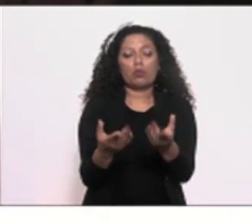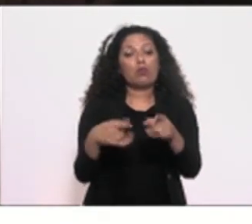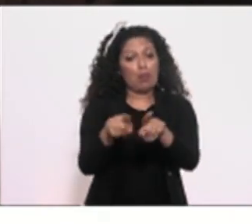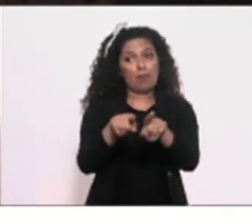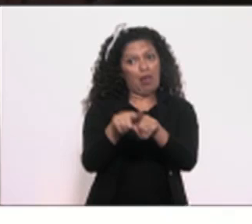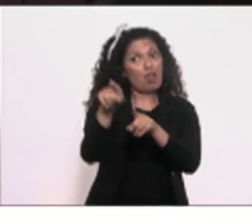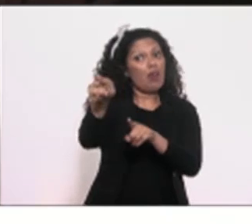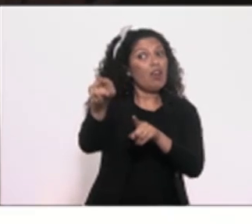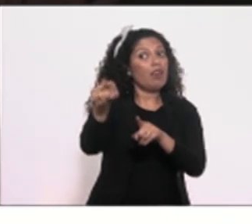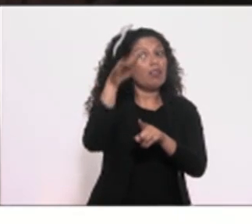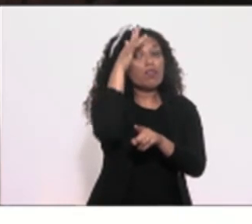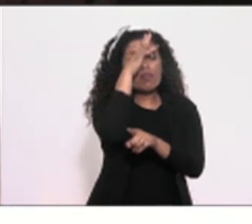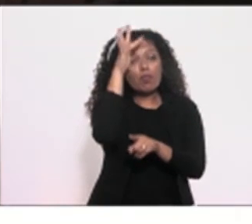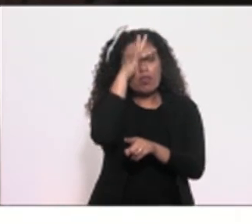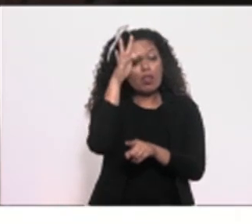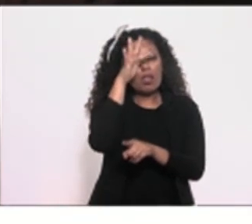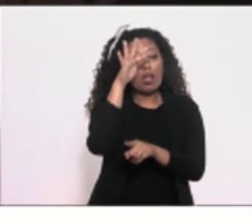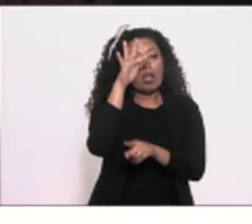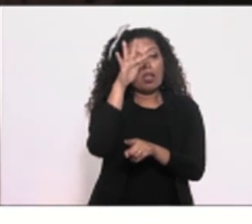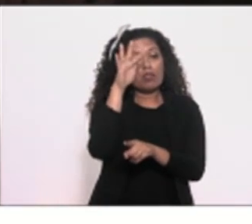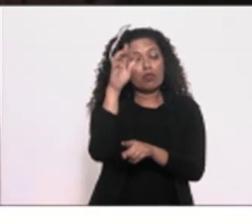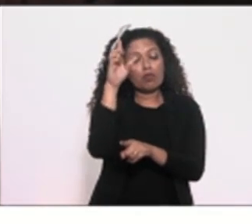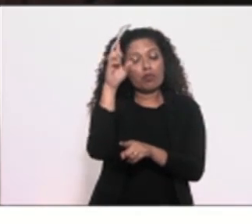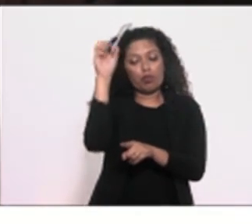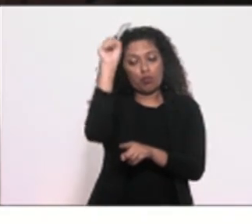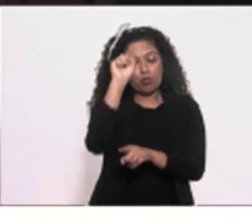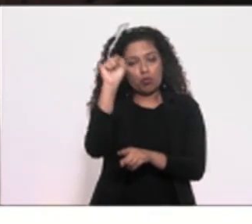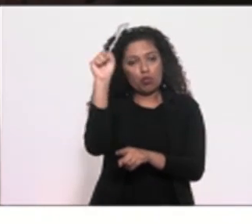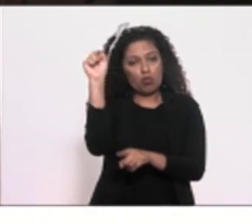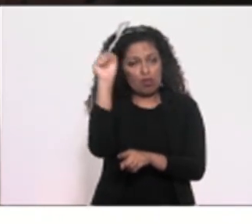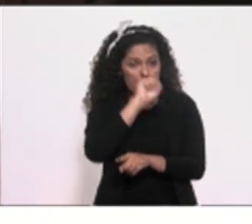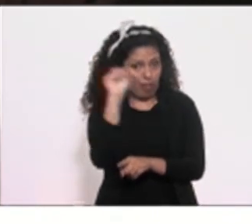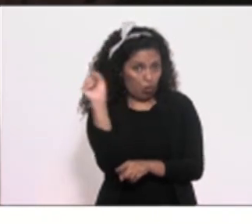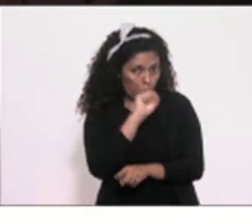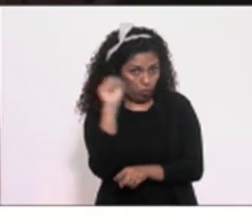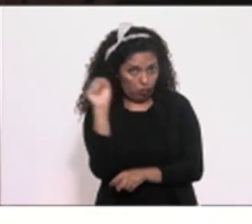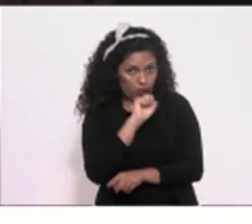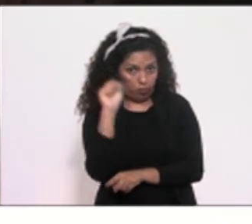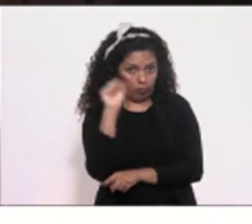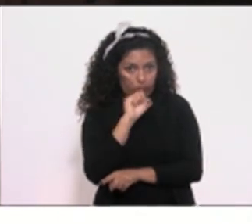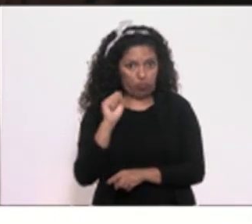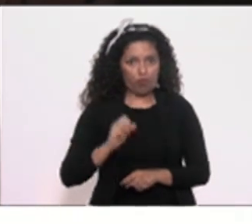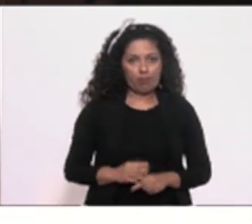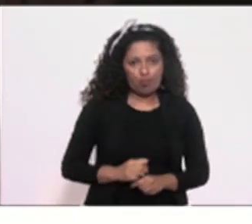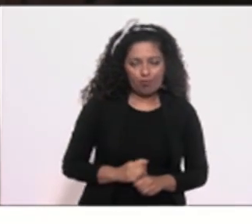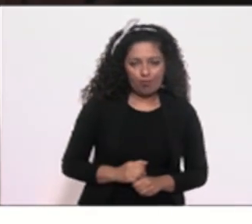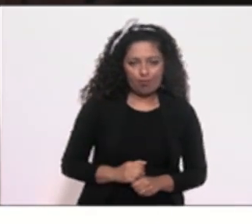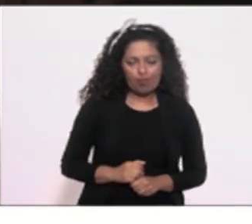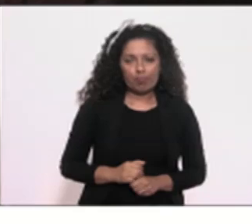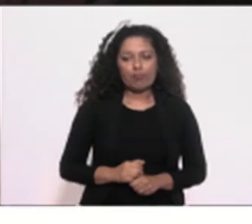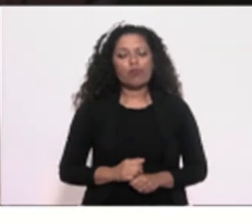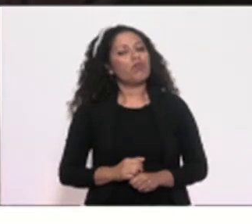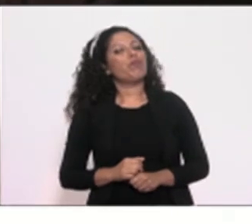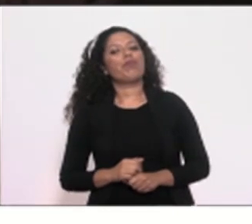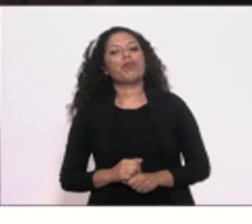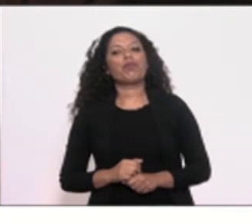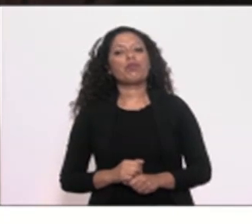ao seu filho primogênito, Flávio Bolsonaro.